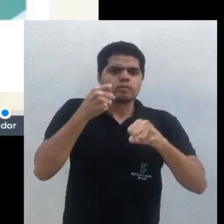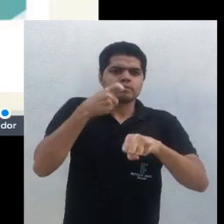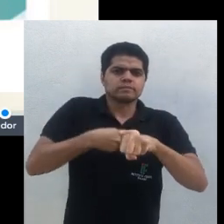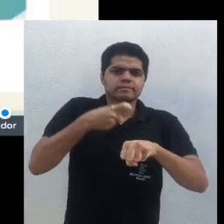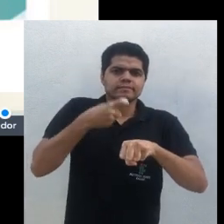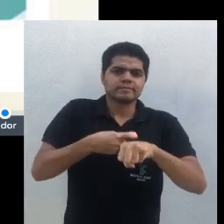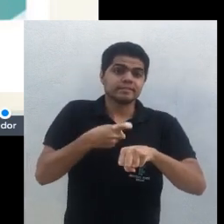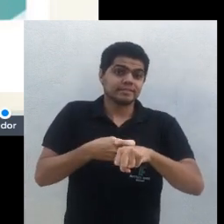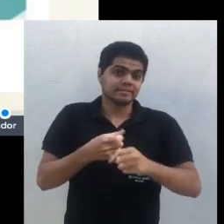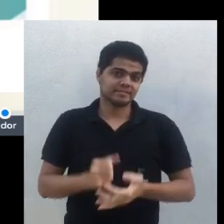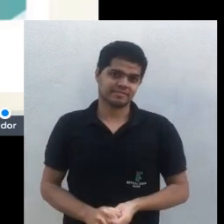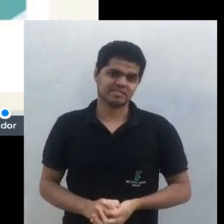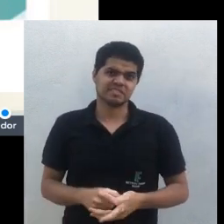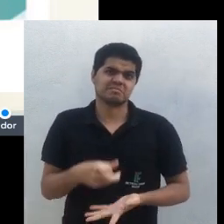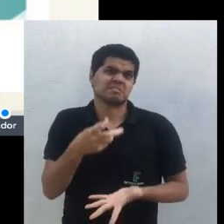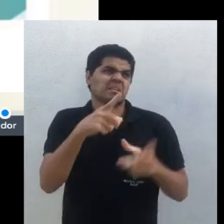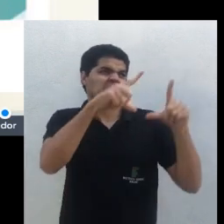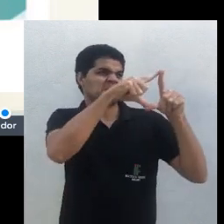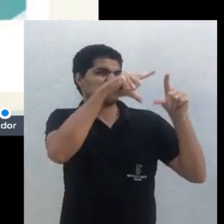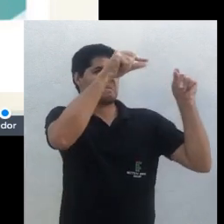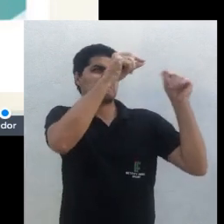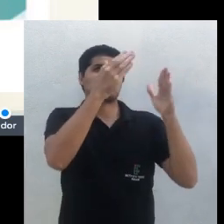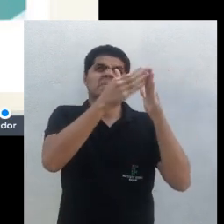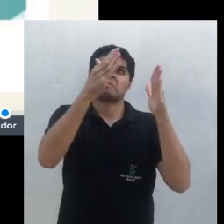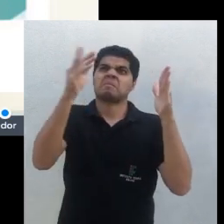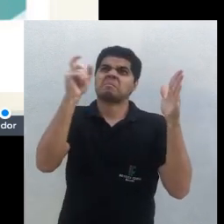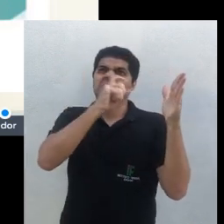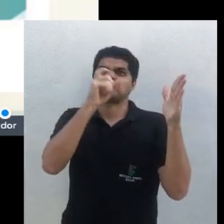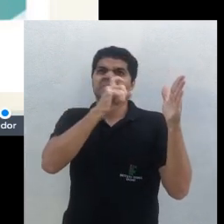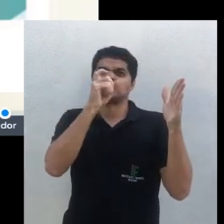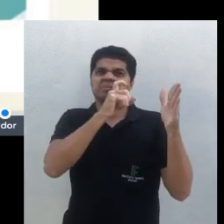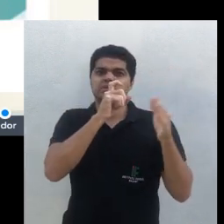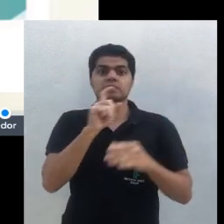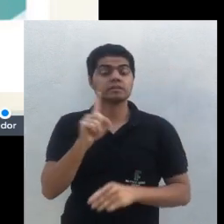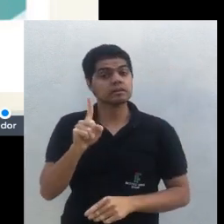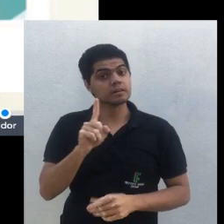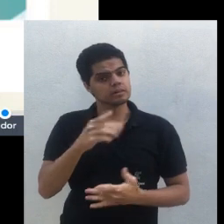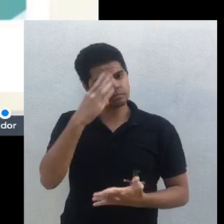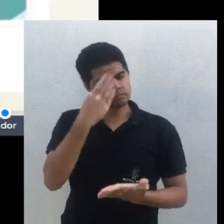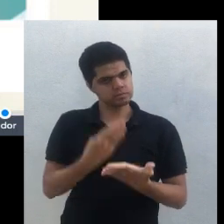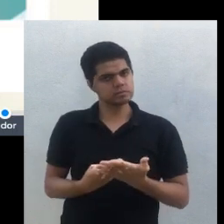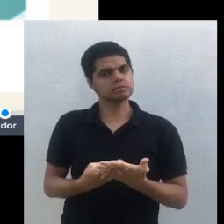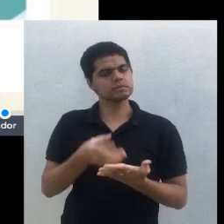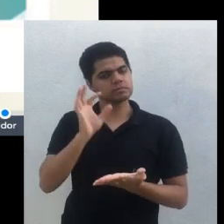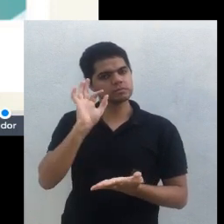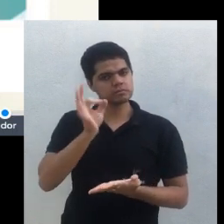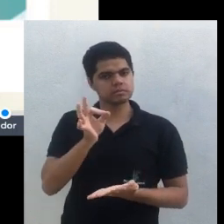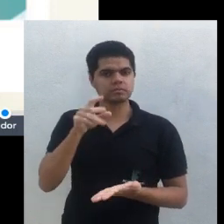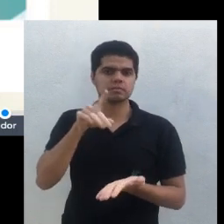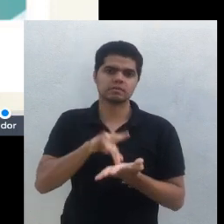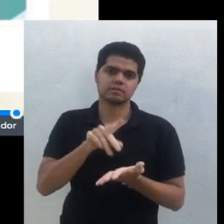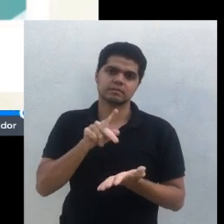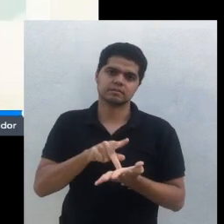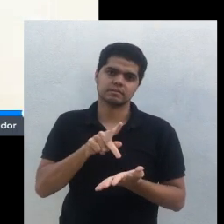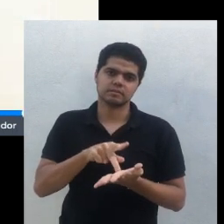agricultura biodinâmica tem as tabelas aí para a gente usar trabalhar com a lua use eu não desprezo não